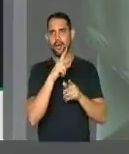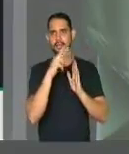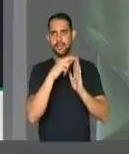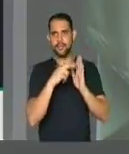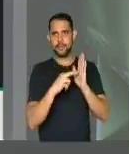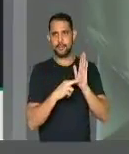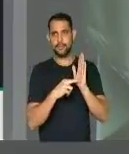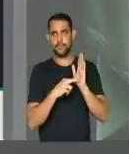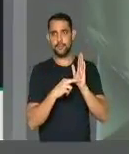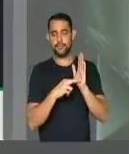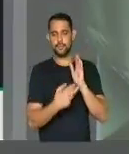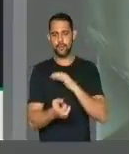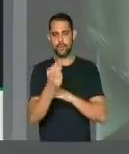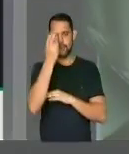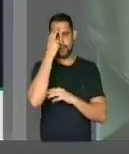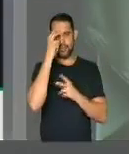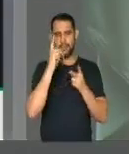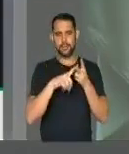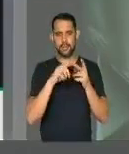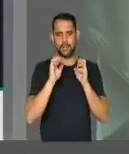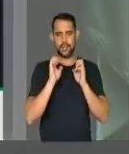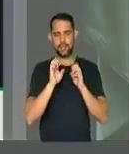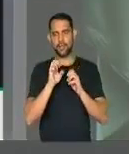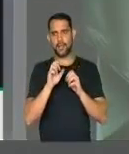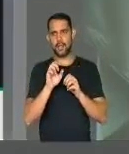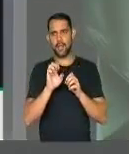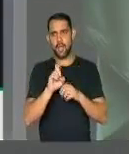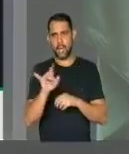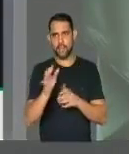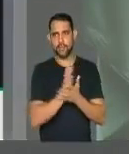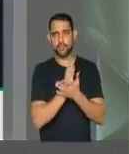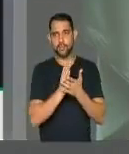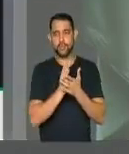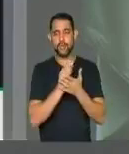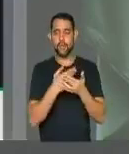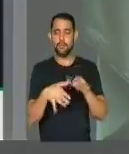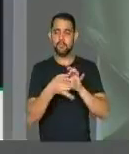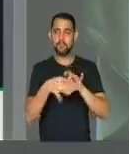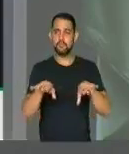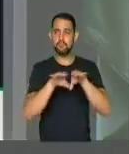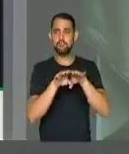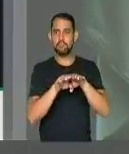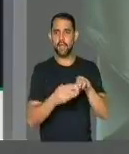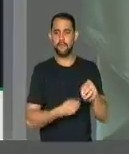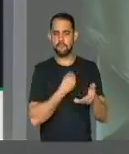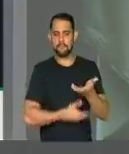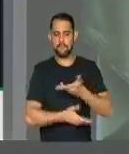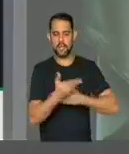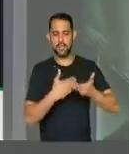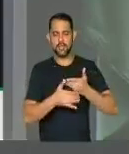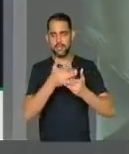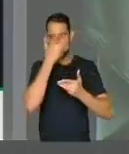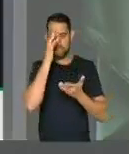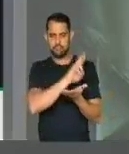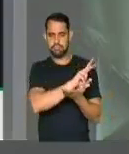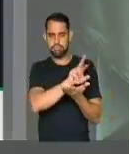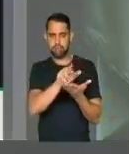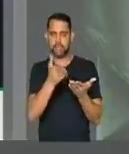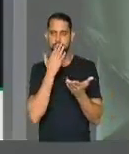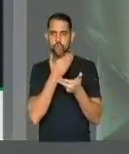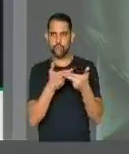princípios culturais, étnico e democrático do nosso país, na convivência de diferentes